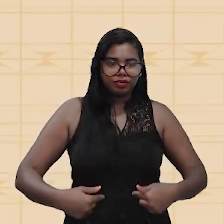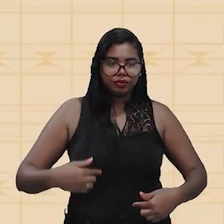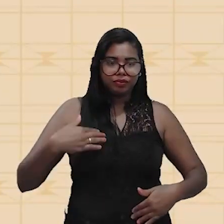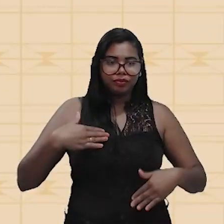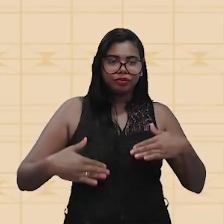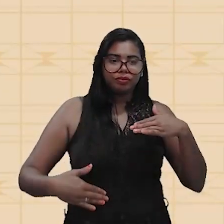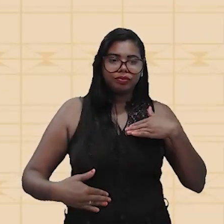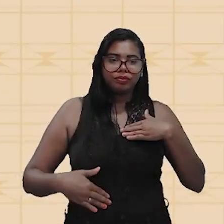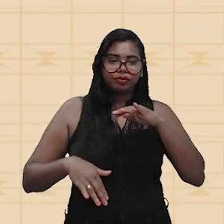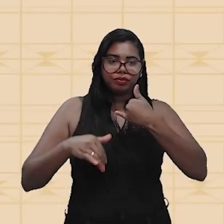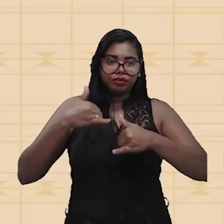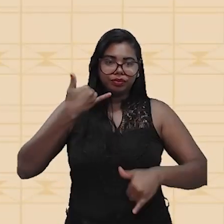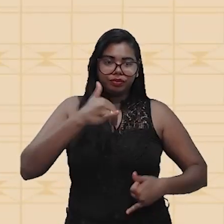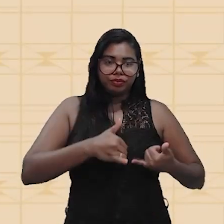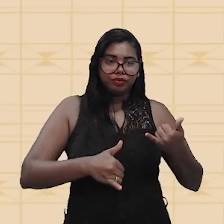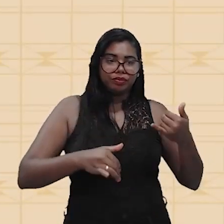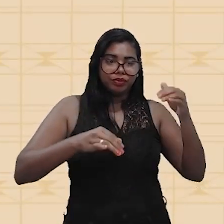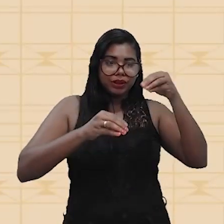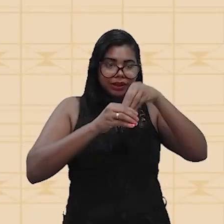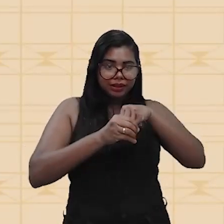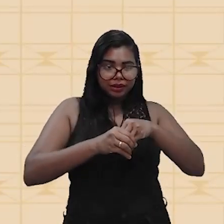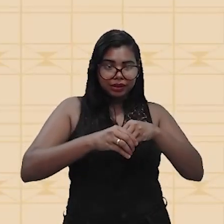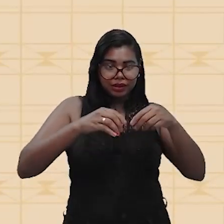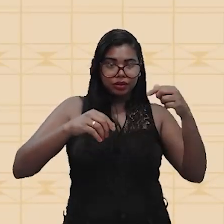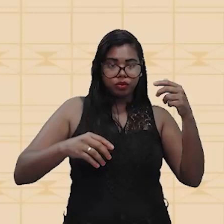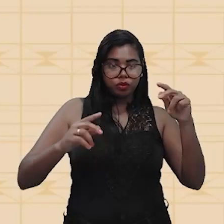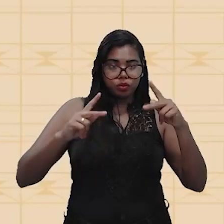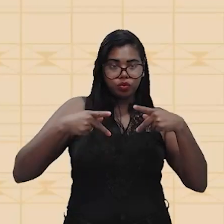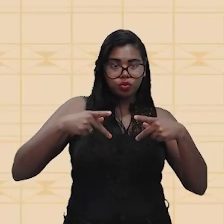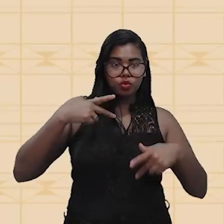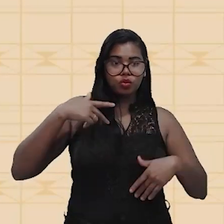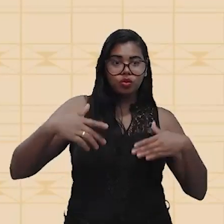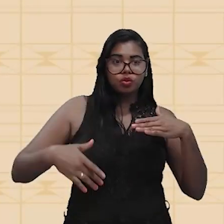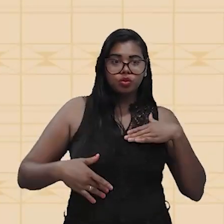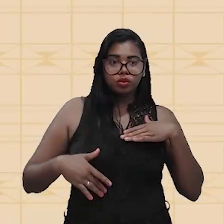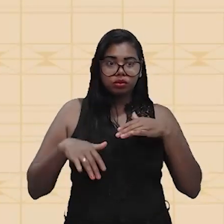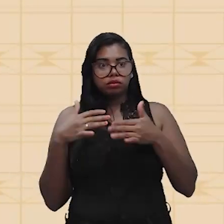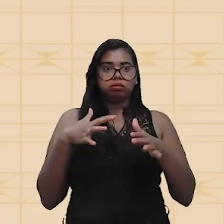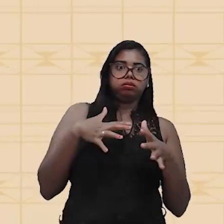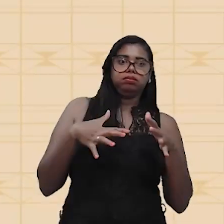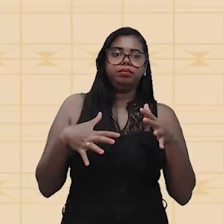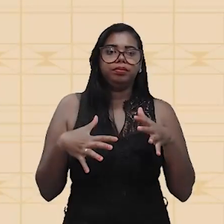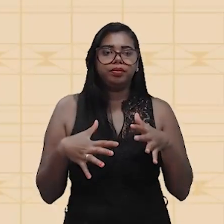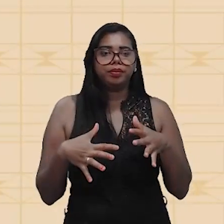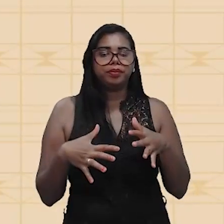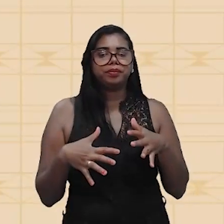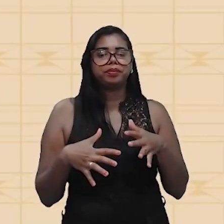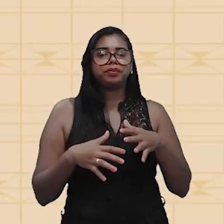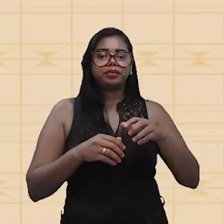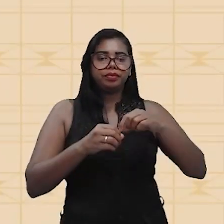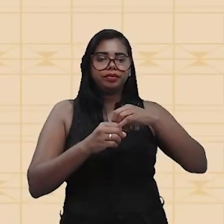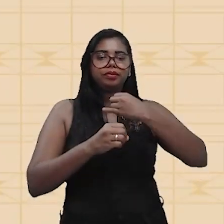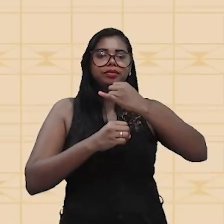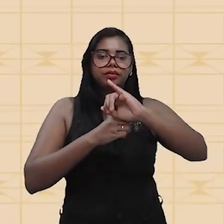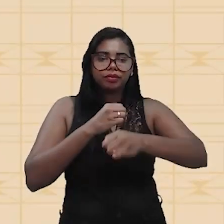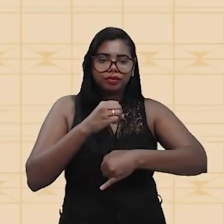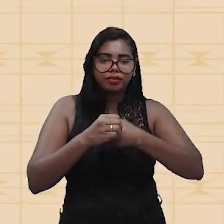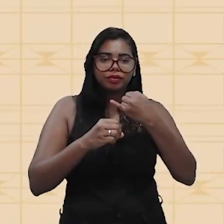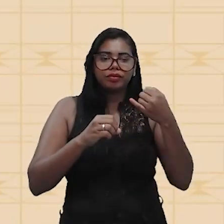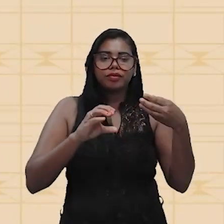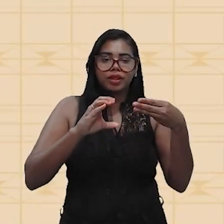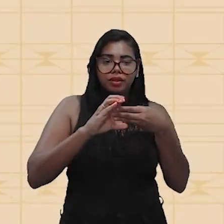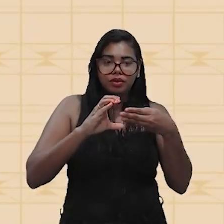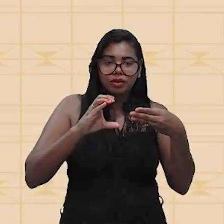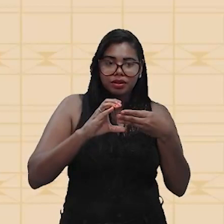elétrica no nosso corpo. Então, quando tomamos o choque, nós estamos fazendo com que essa ionização na nossa célula neuronal, ela